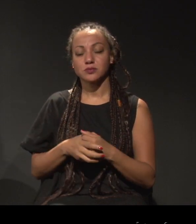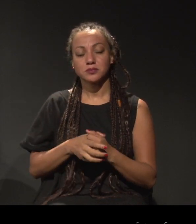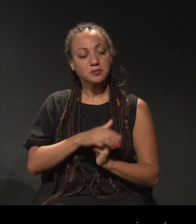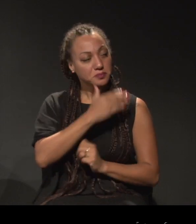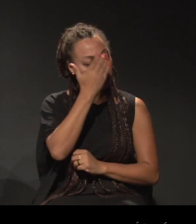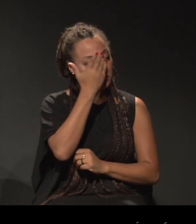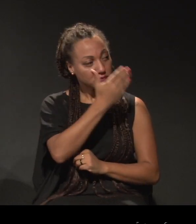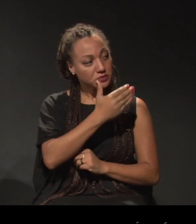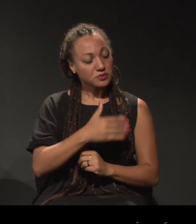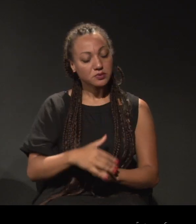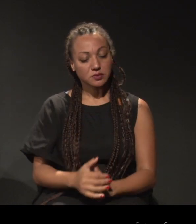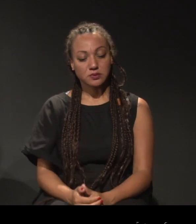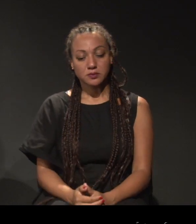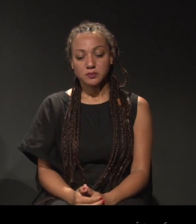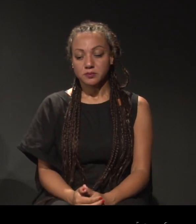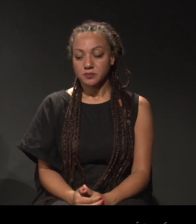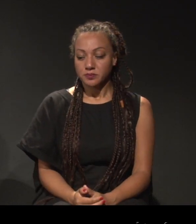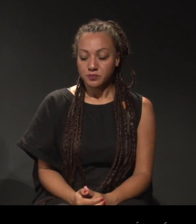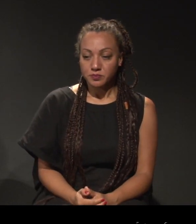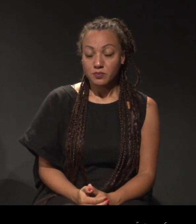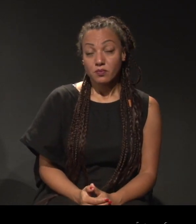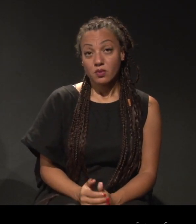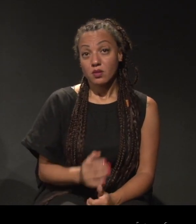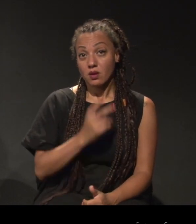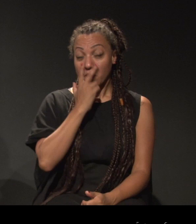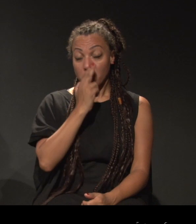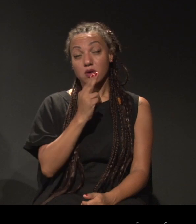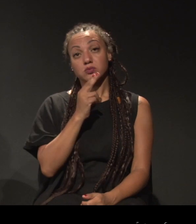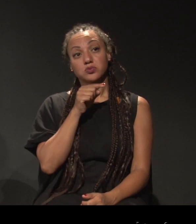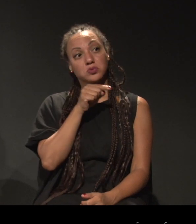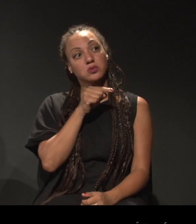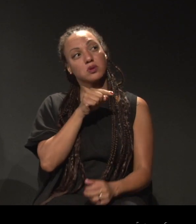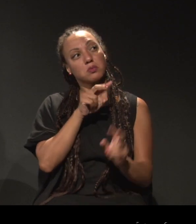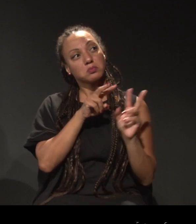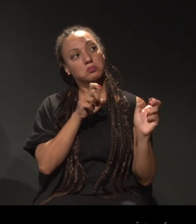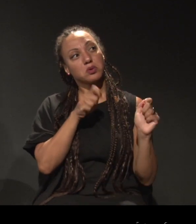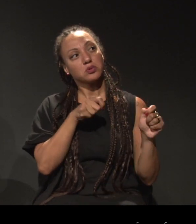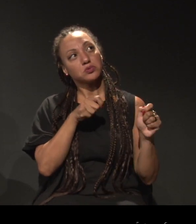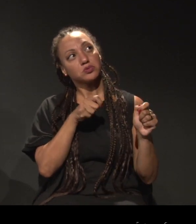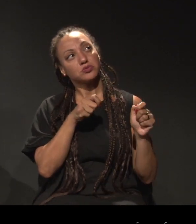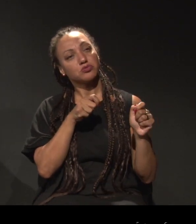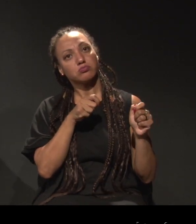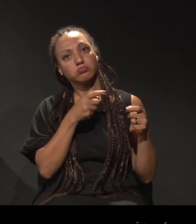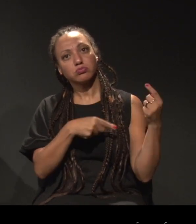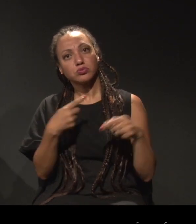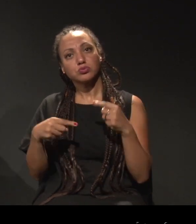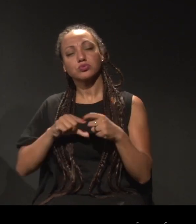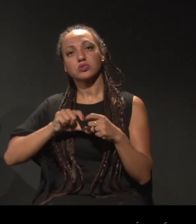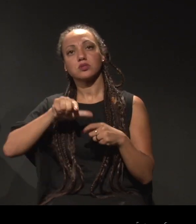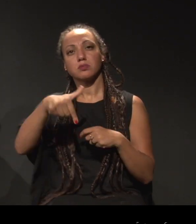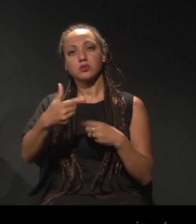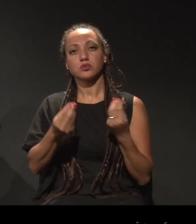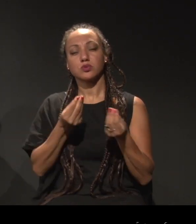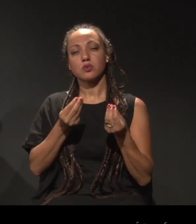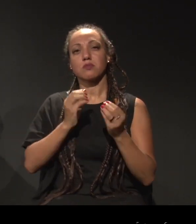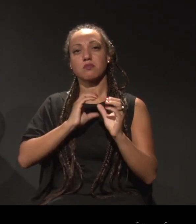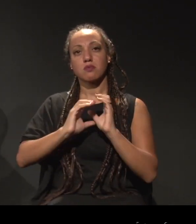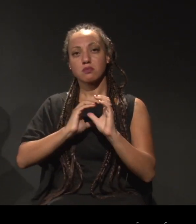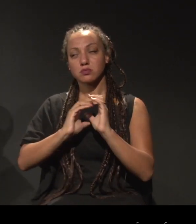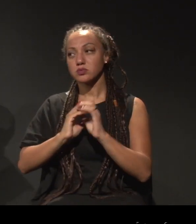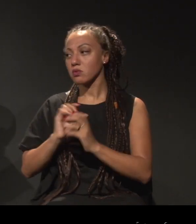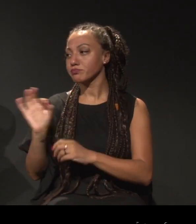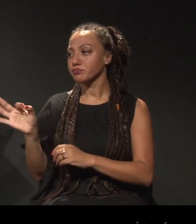Obrigada. Eu acho que é um ponto para a gente retomar depois, essa comunicação. Claro.